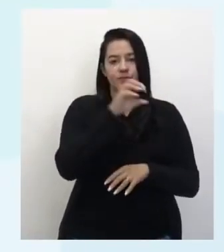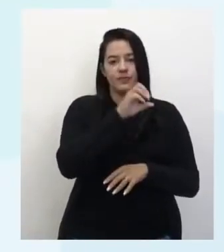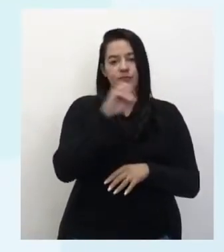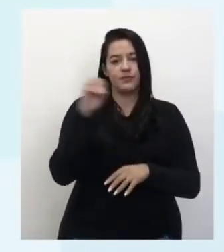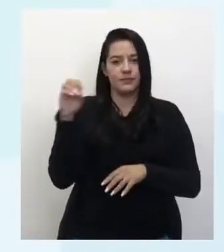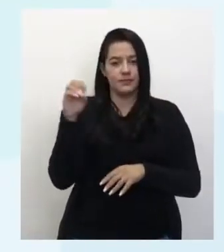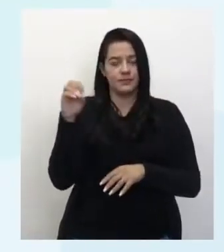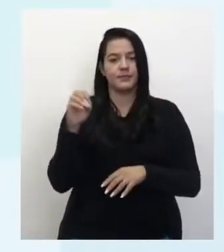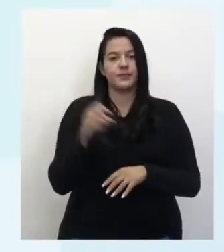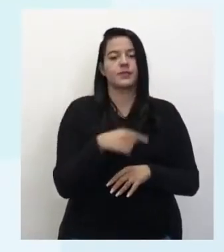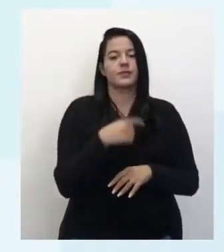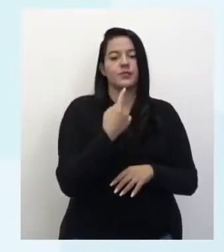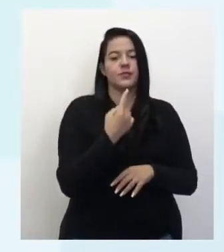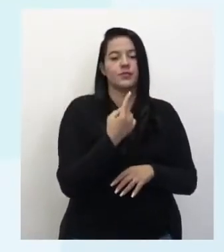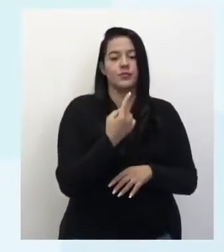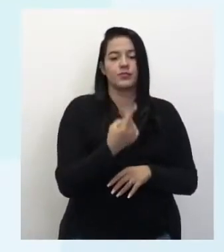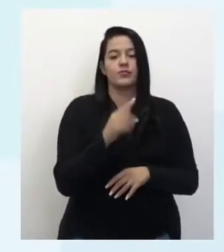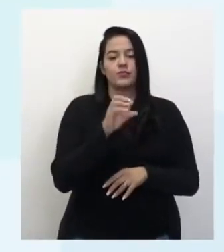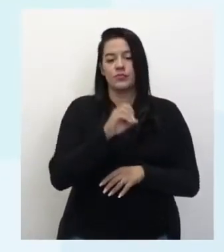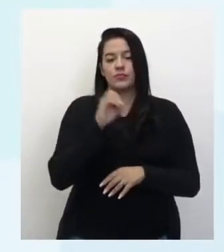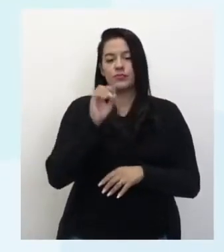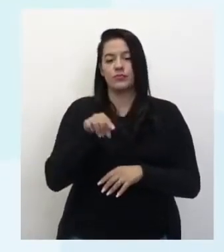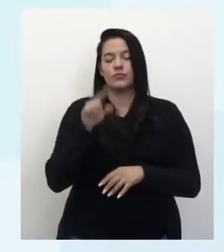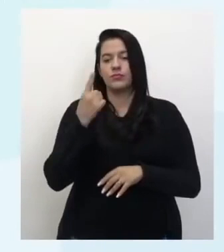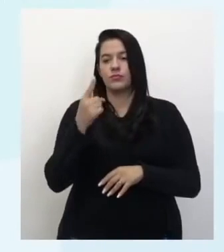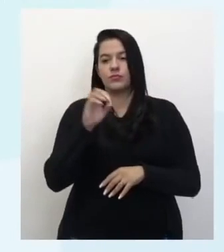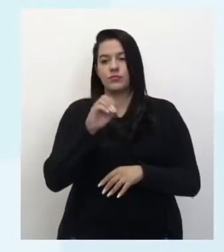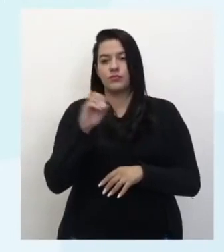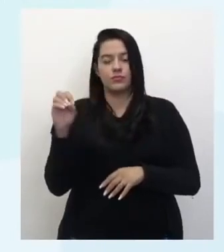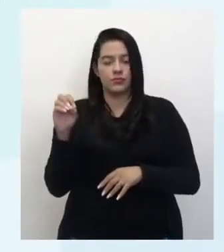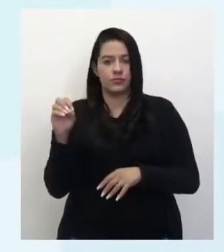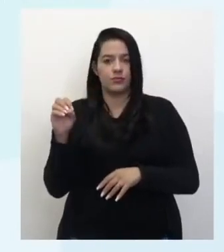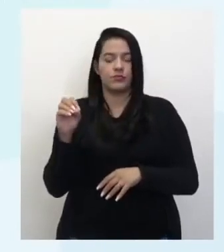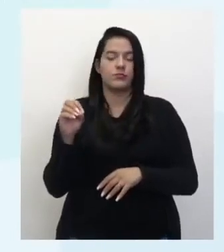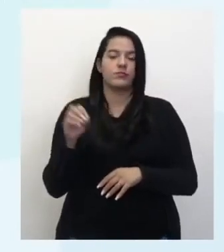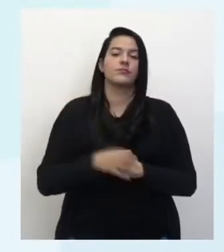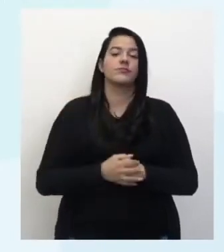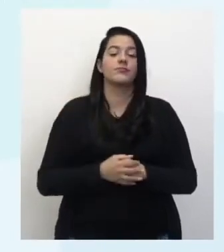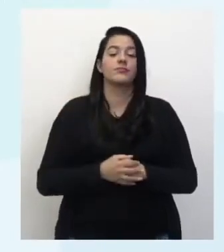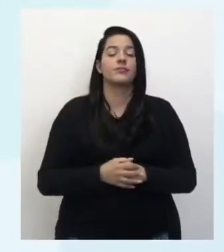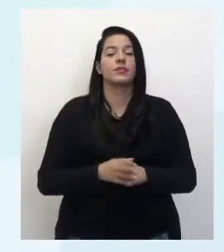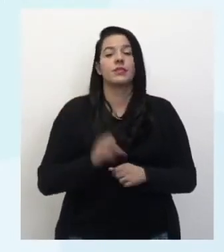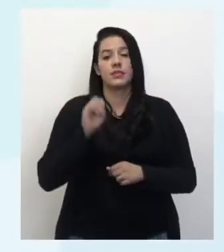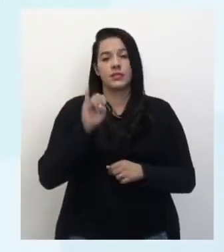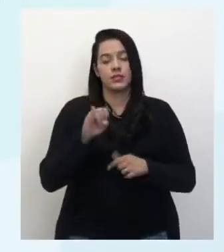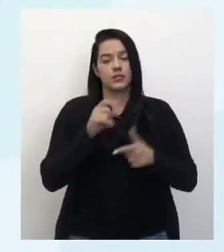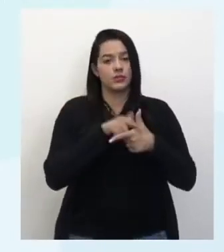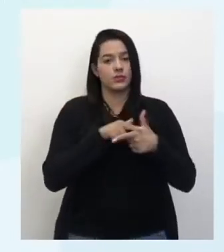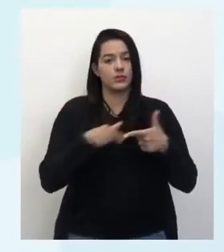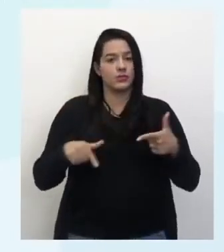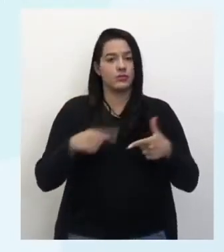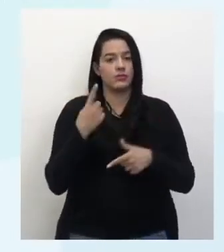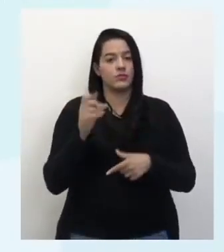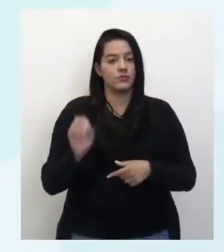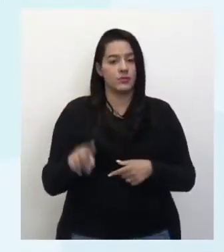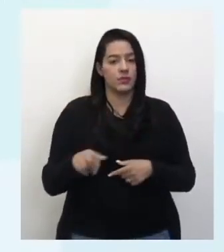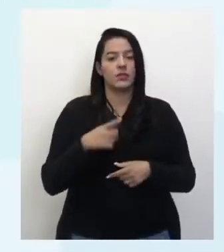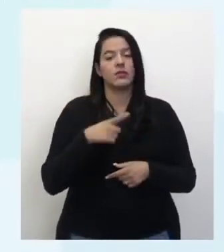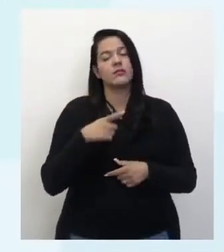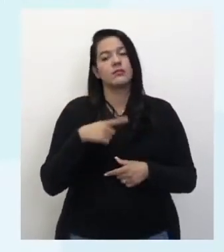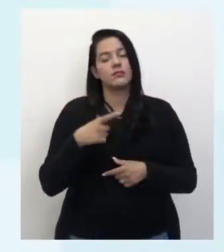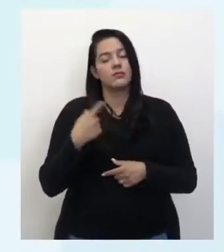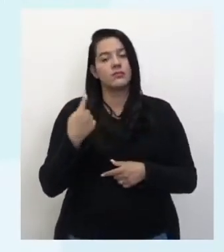0,001 metro. Ou seja, se eu dividir um metro por mil, eu tenho um milímetro.